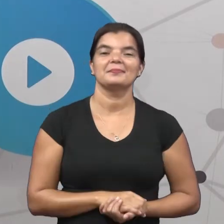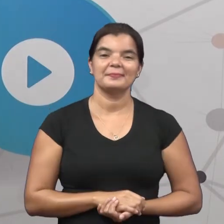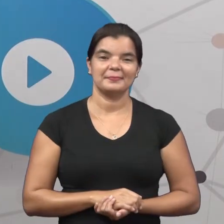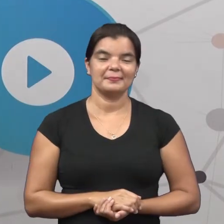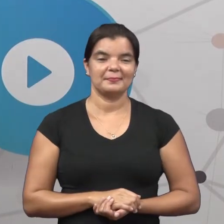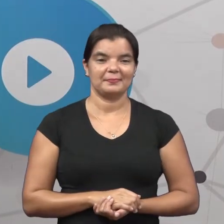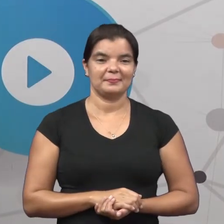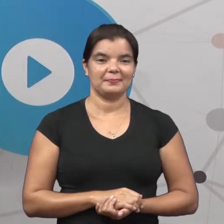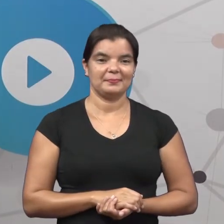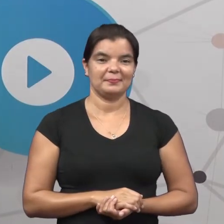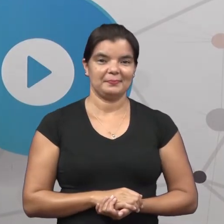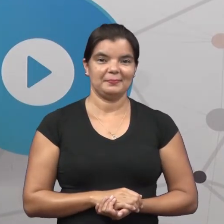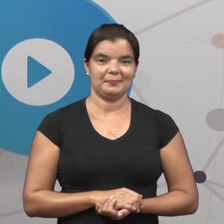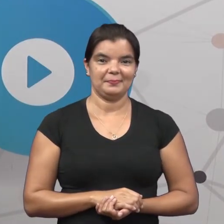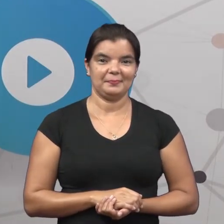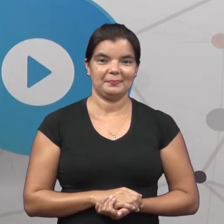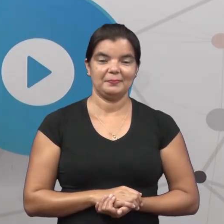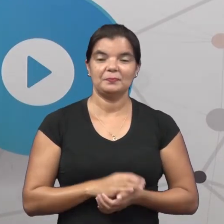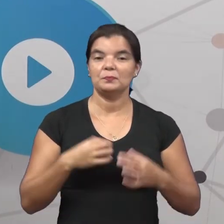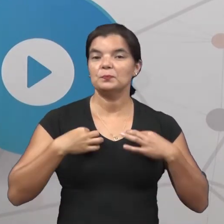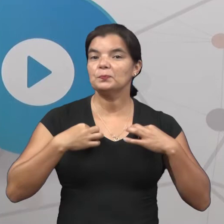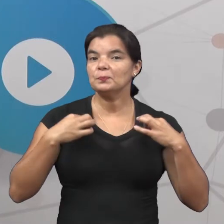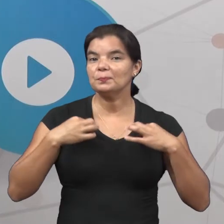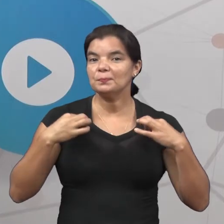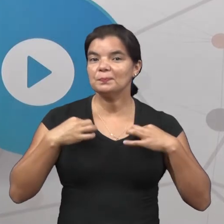Um tecido.